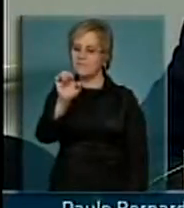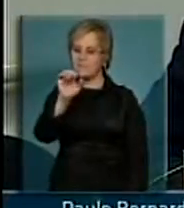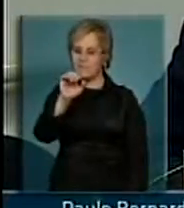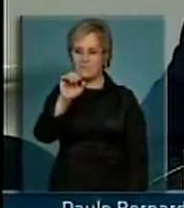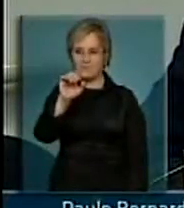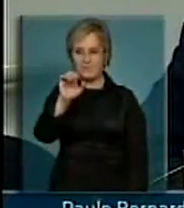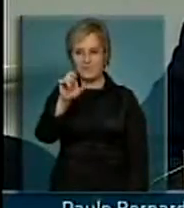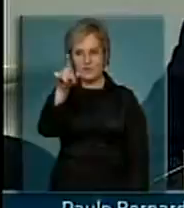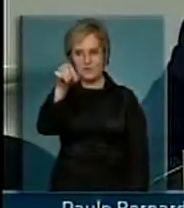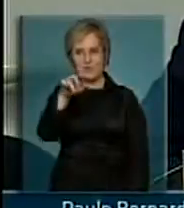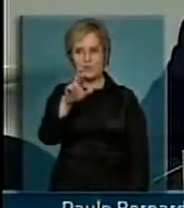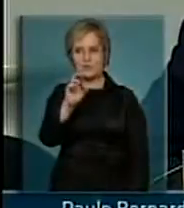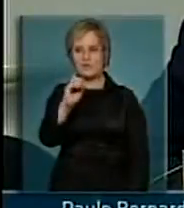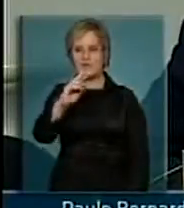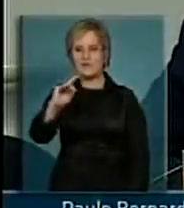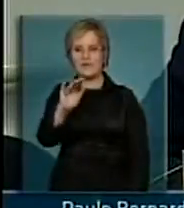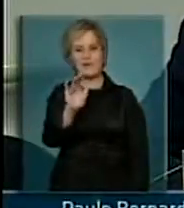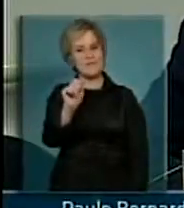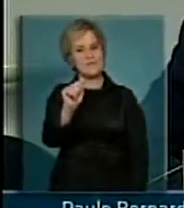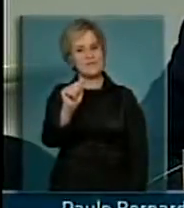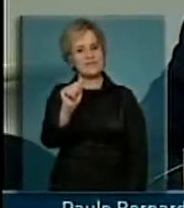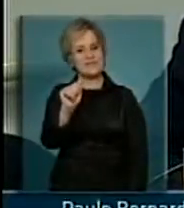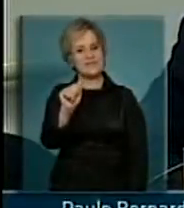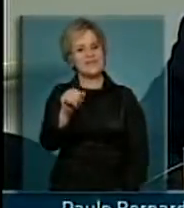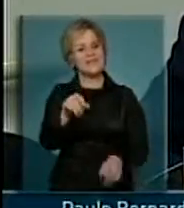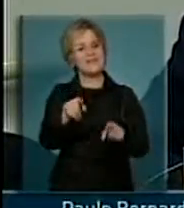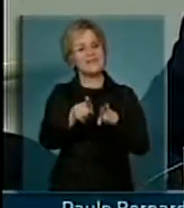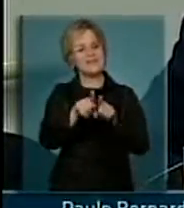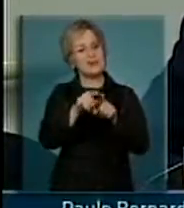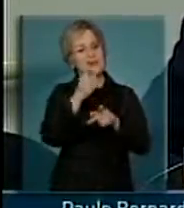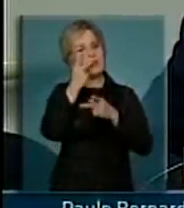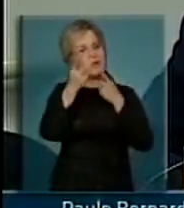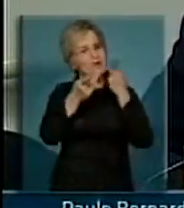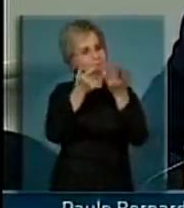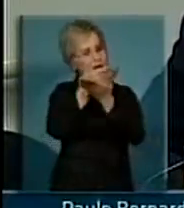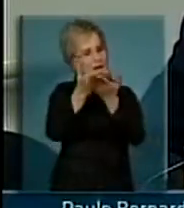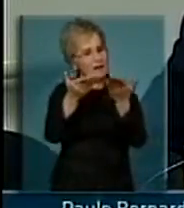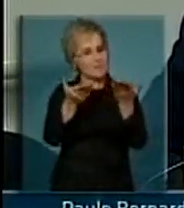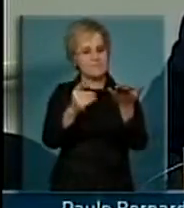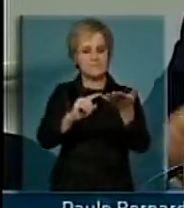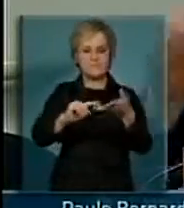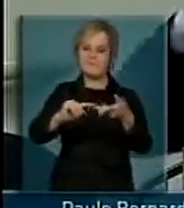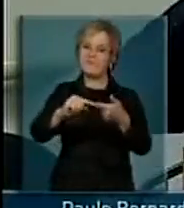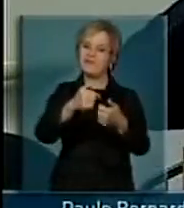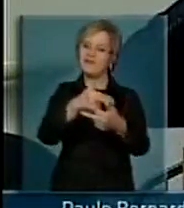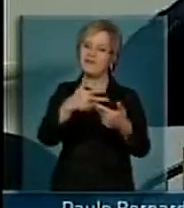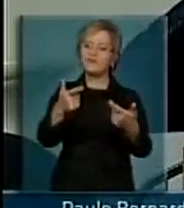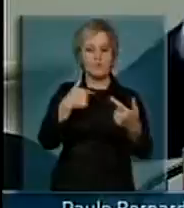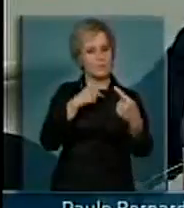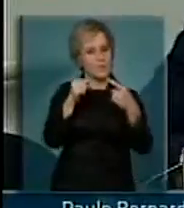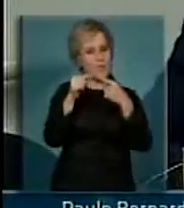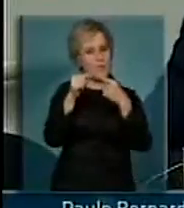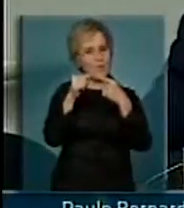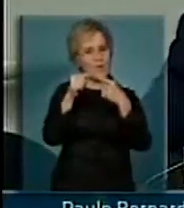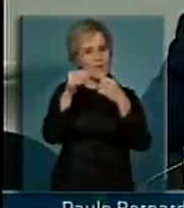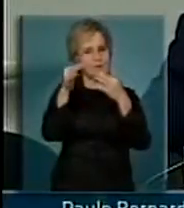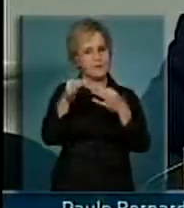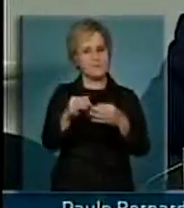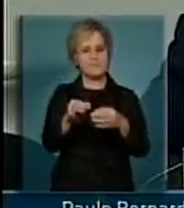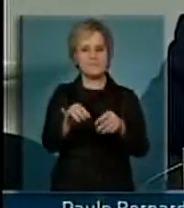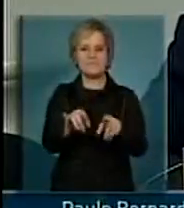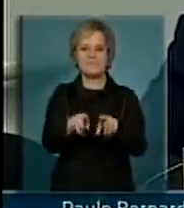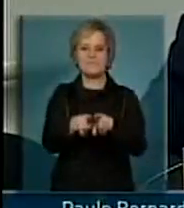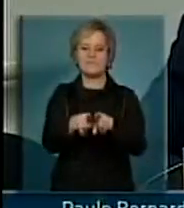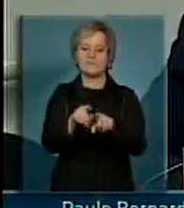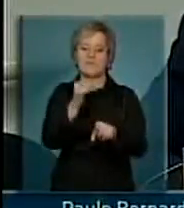basicamente, além das ponderações que a Exª fez, com as quais eu concordo, a questão dos